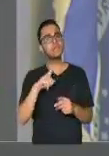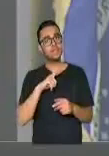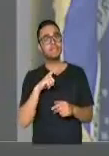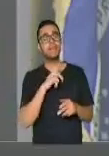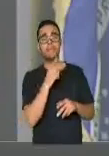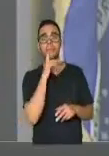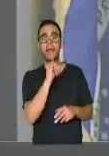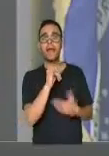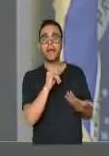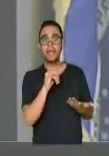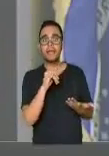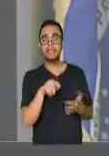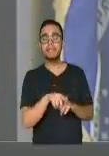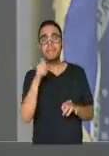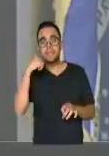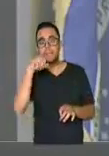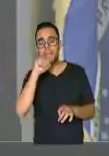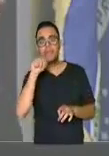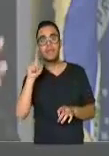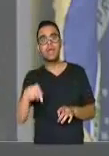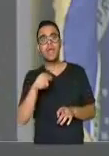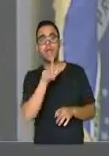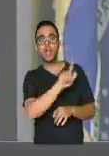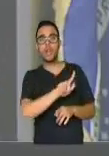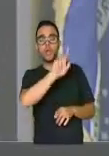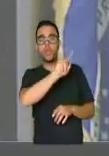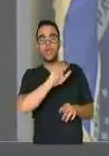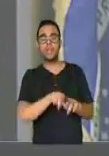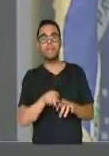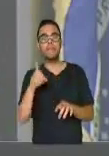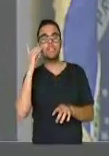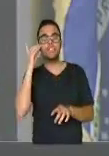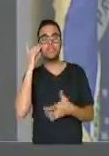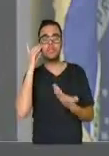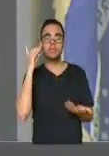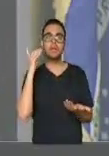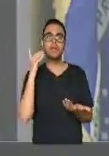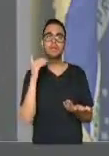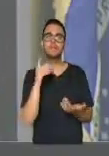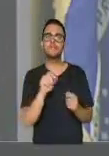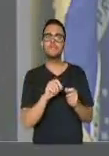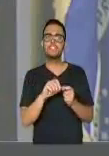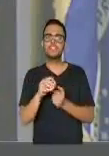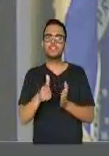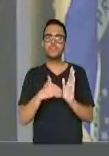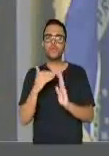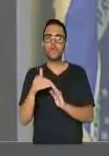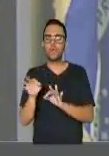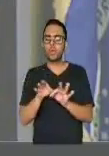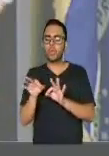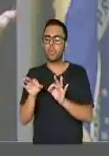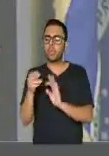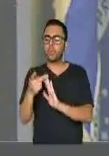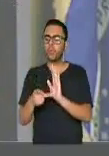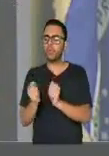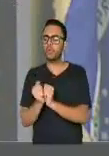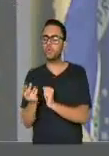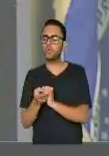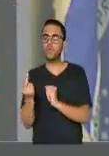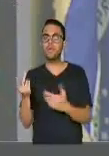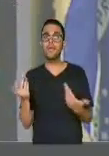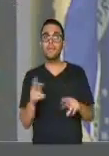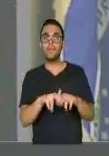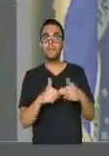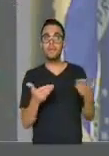o Lula e a Dilma, que fizeram todo esse esquema com eles, que prejudicaram o país e hoje os donos